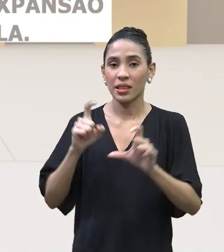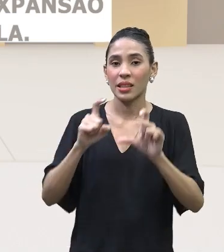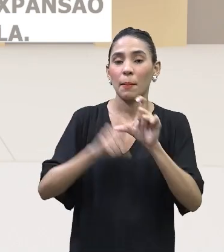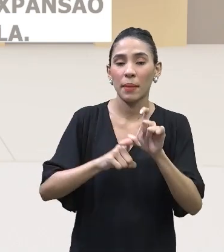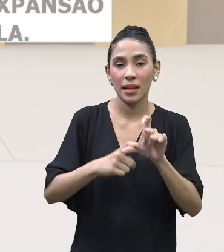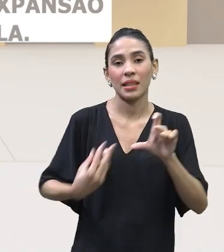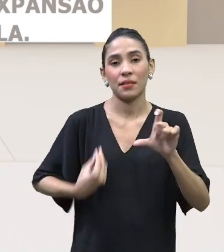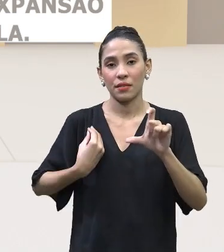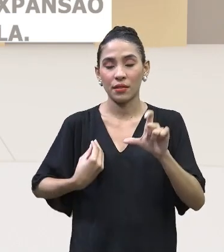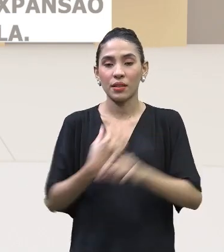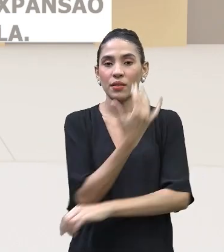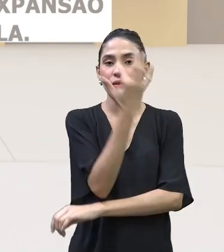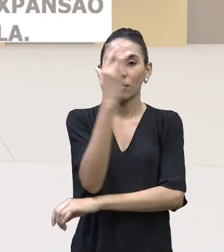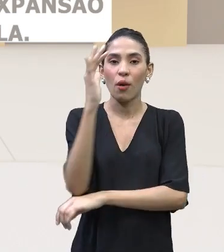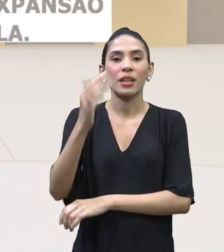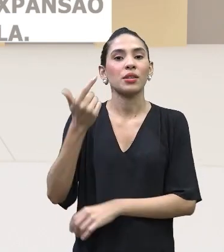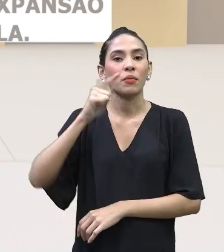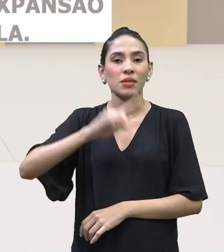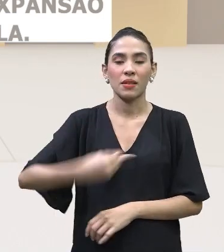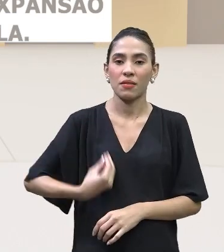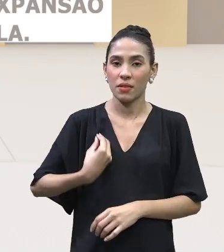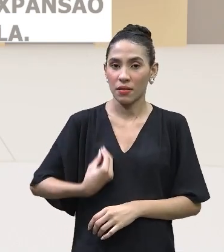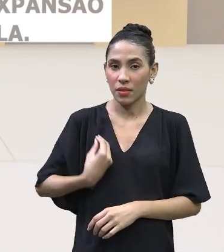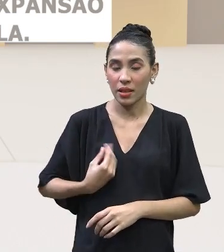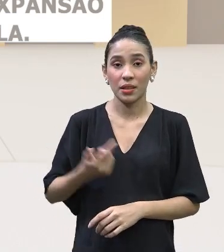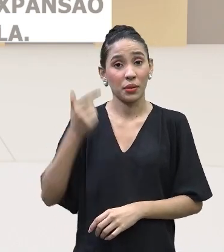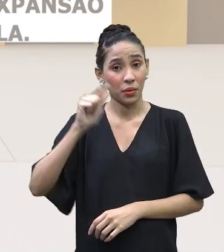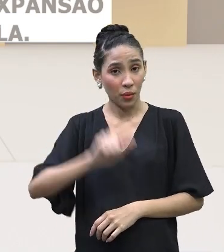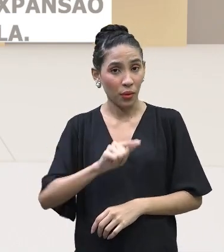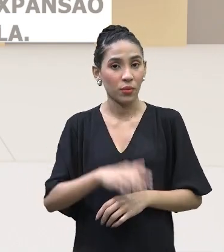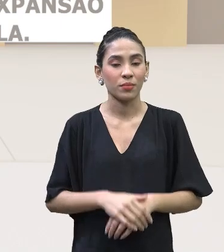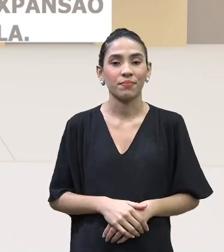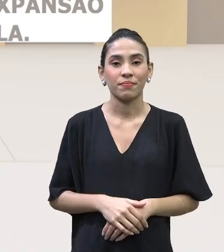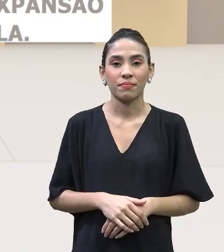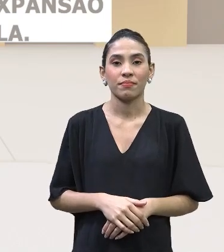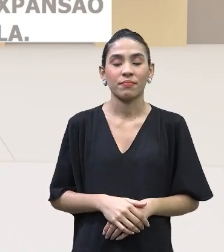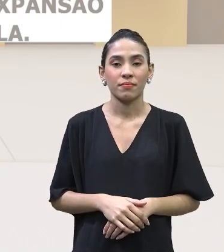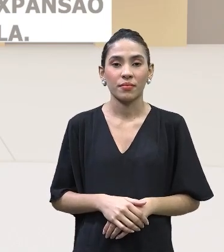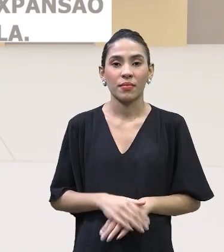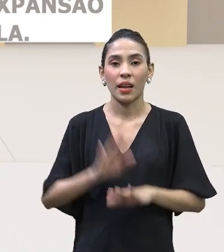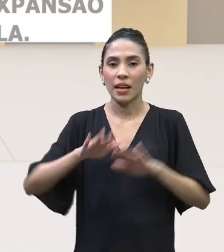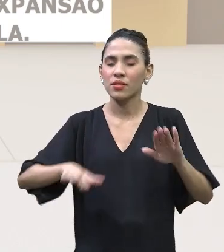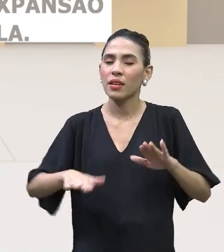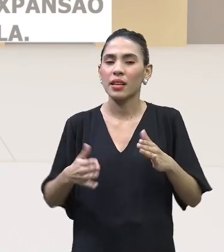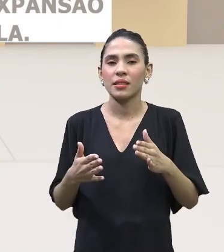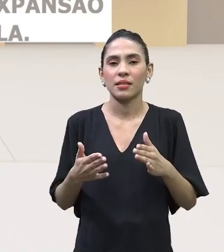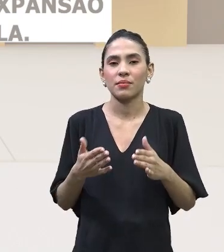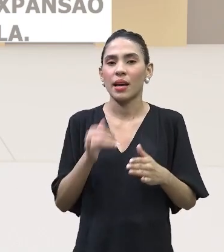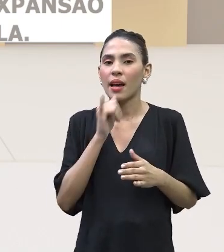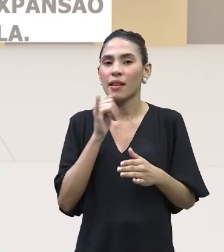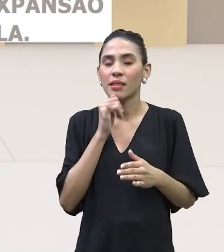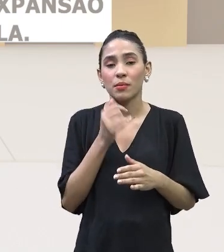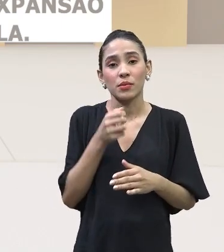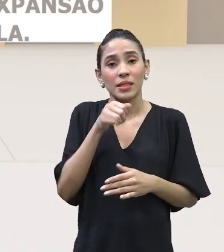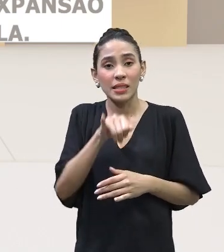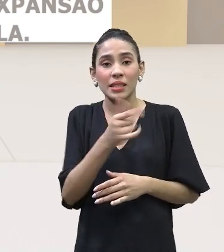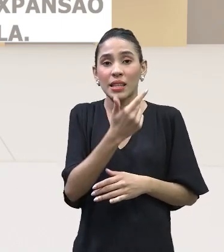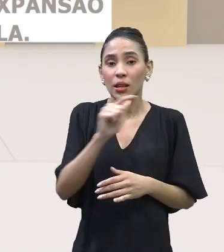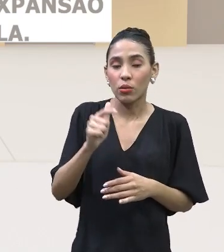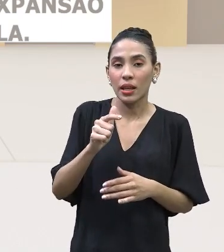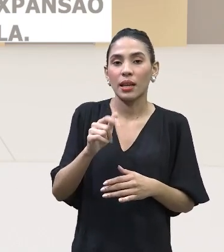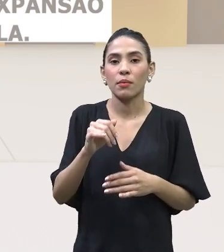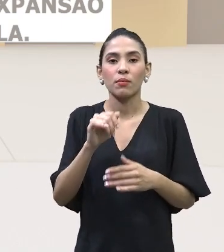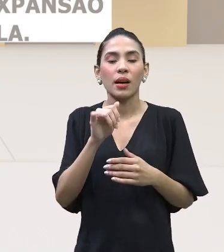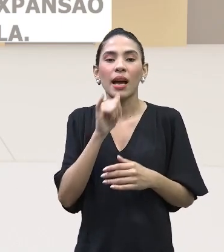floresta para a sua sobrevivência. Mais uma vez, vocês sabem mais do que a gente, se não tiver a fruta no